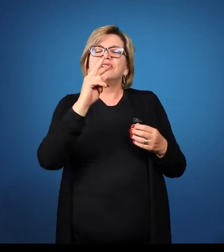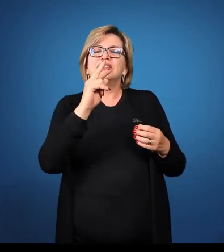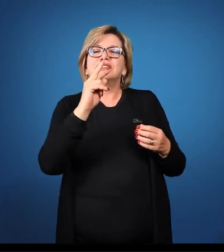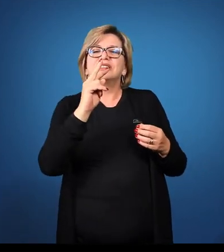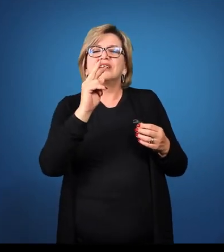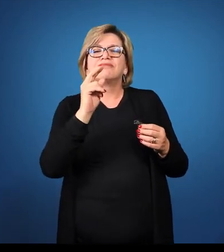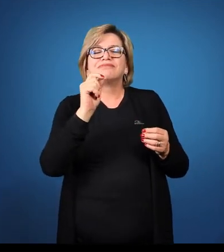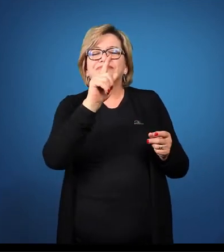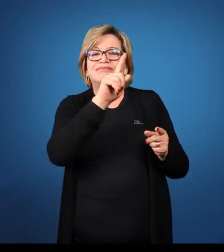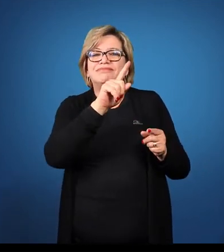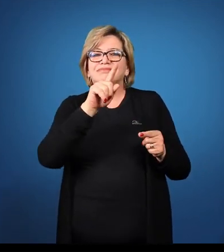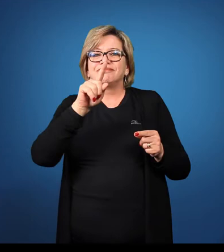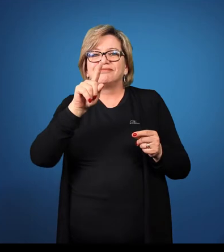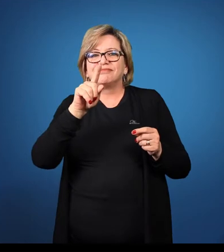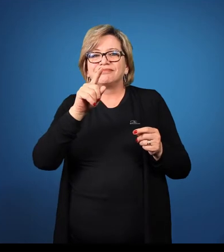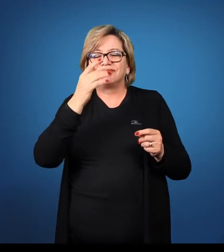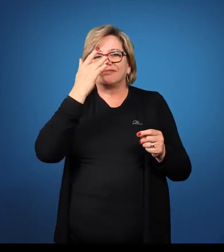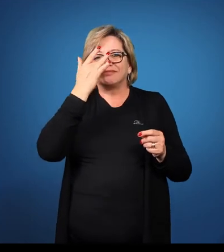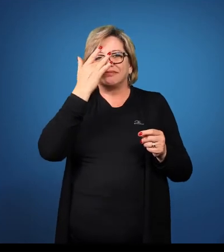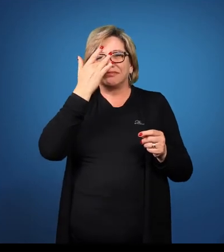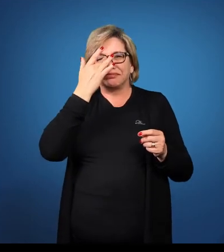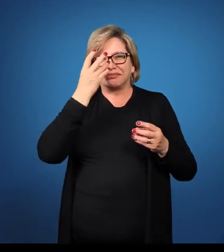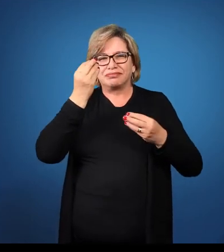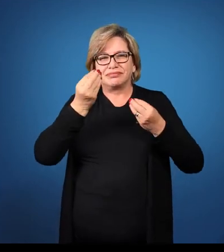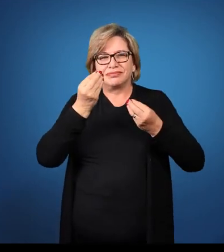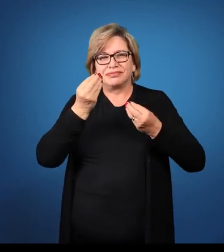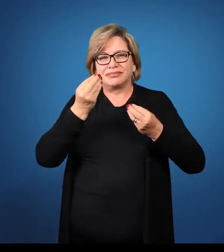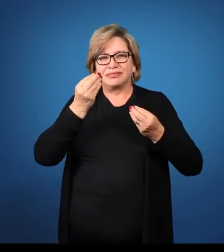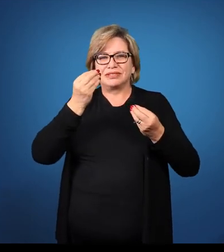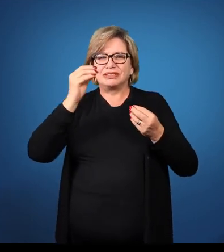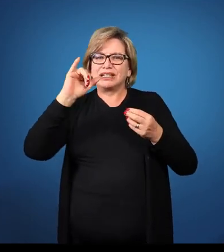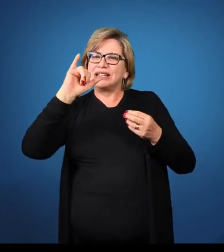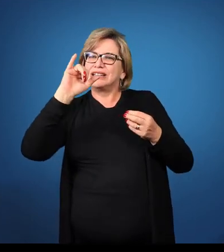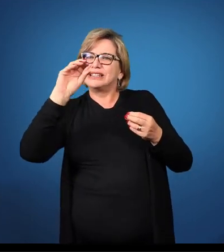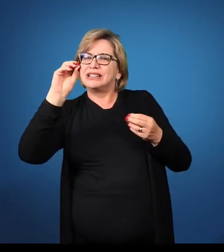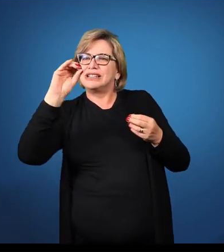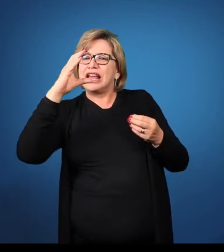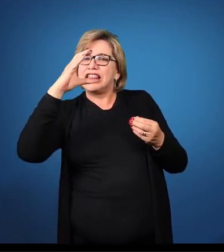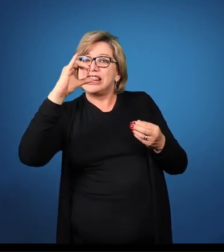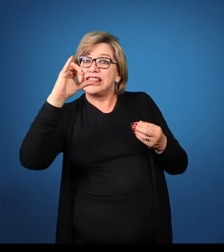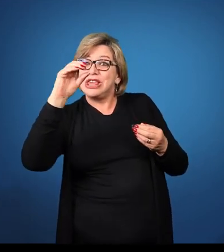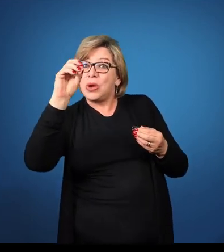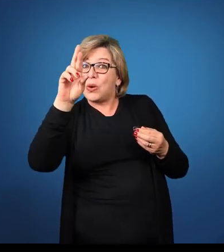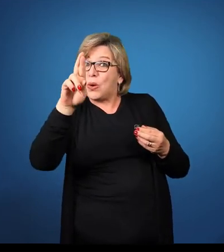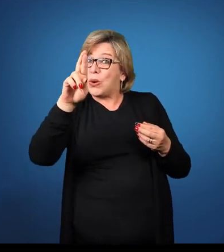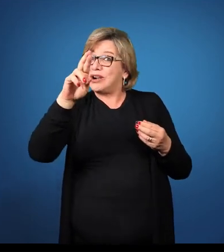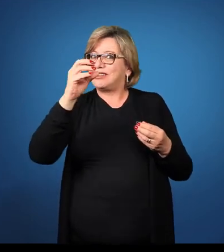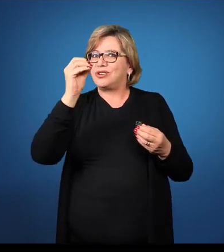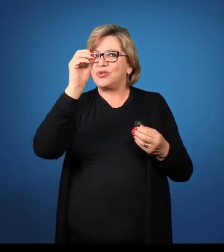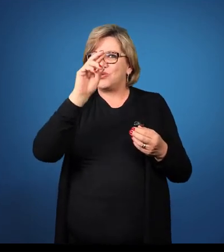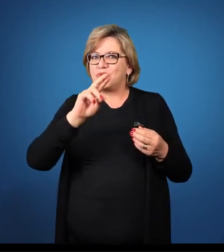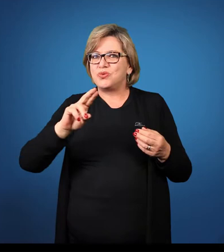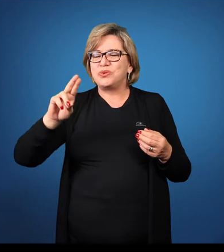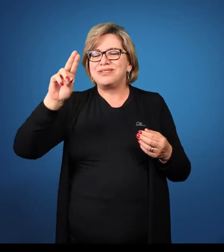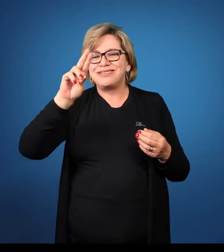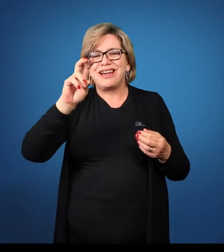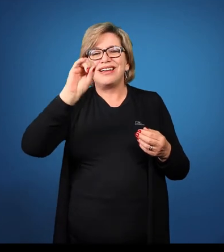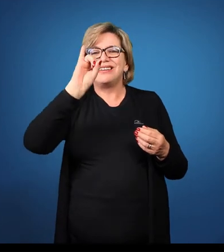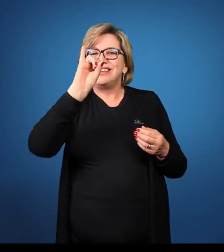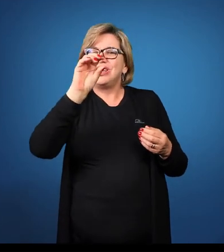aqui, inteligencior. Acrescenta